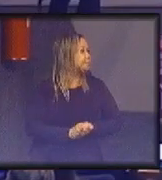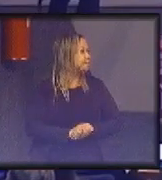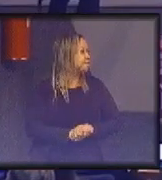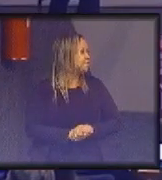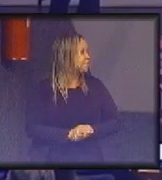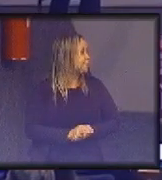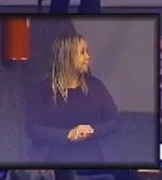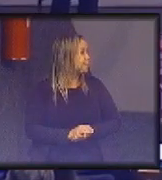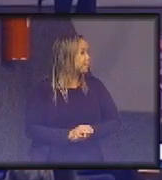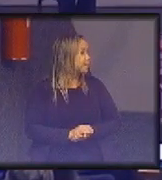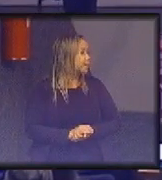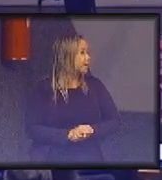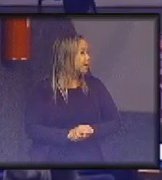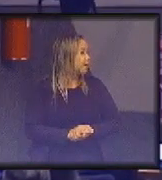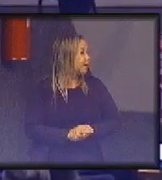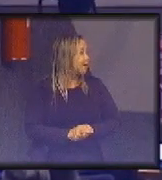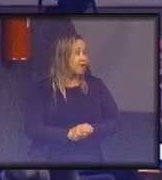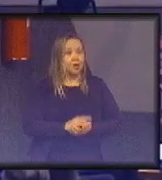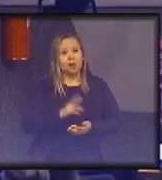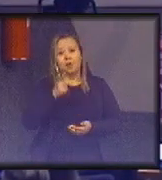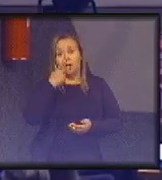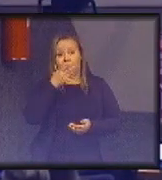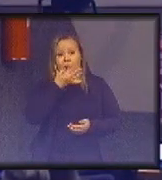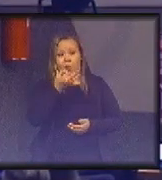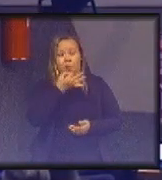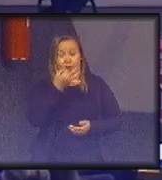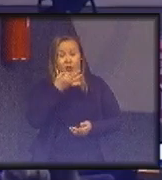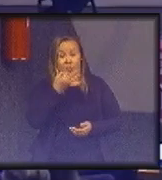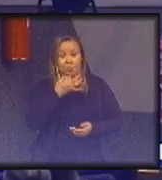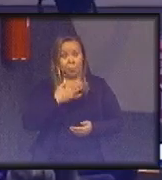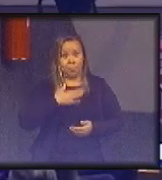A minha opinião é a seguinte. Ah, meu Deus.